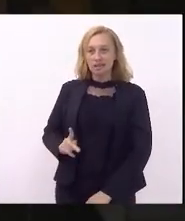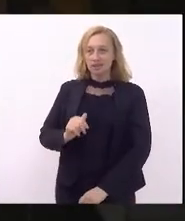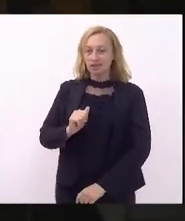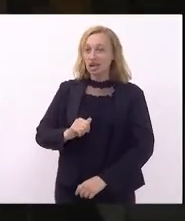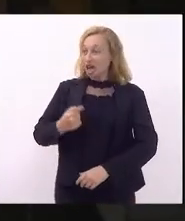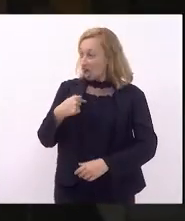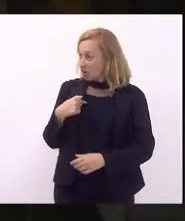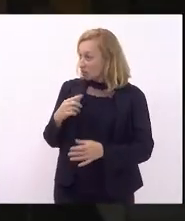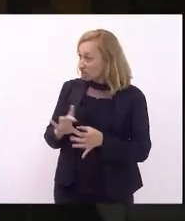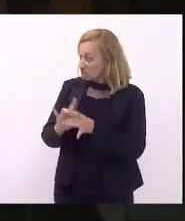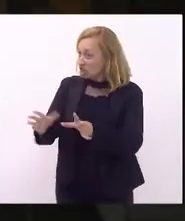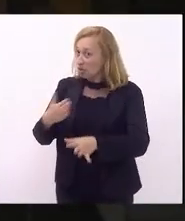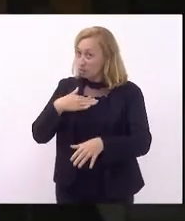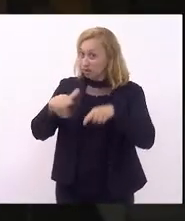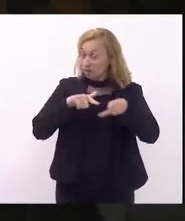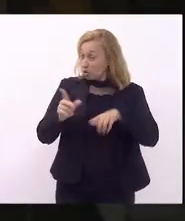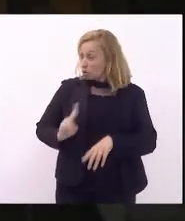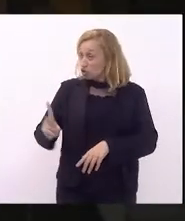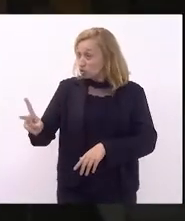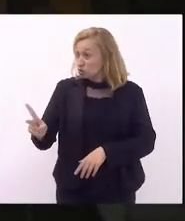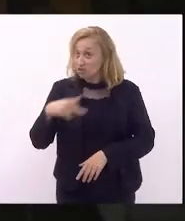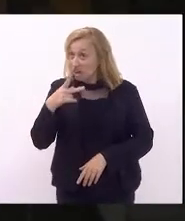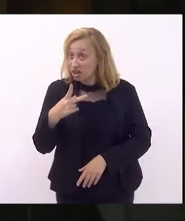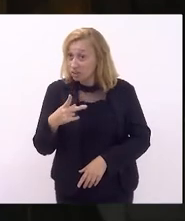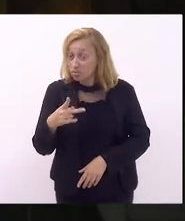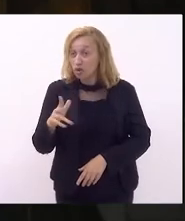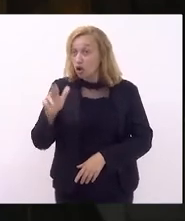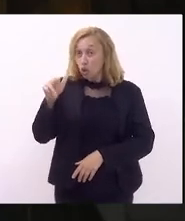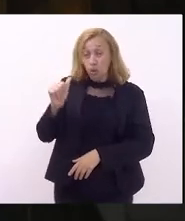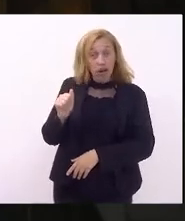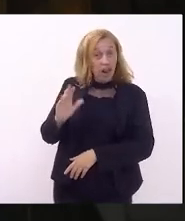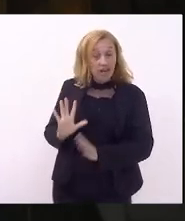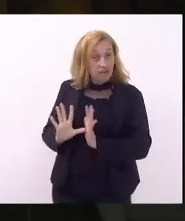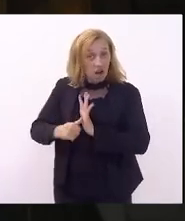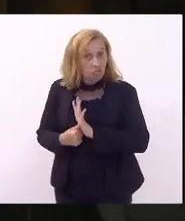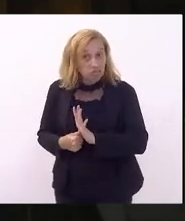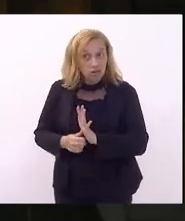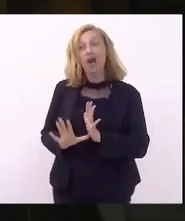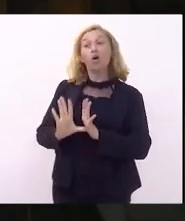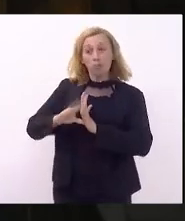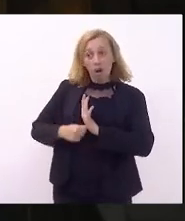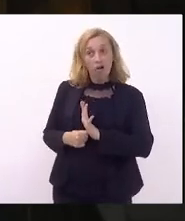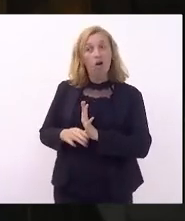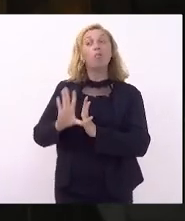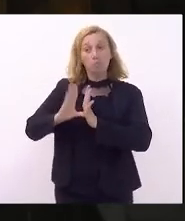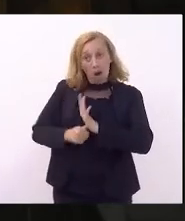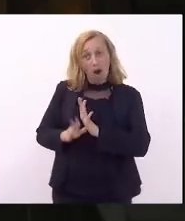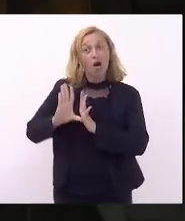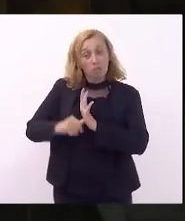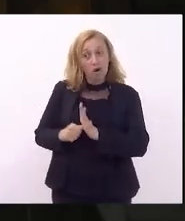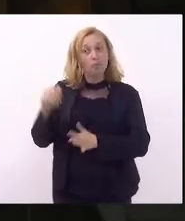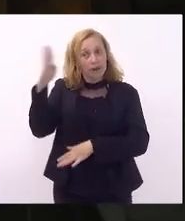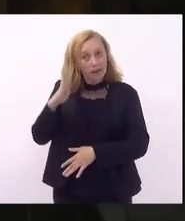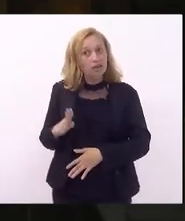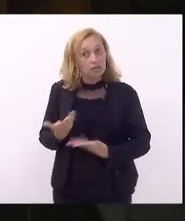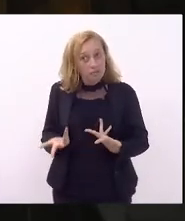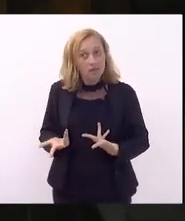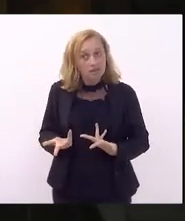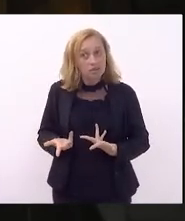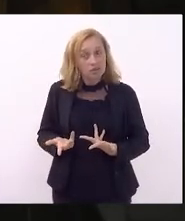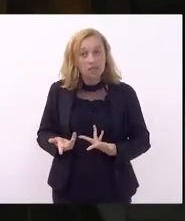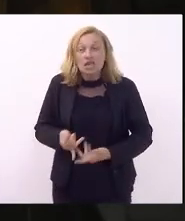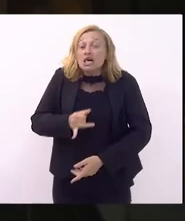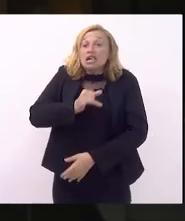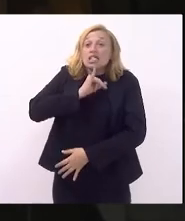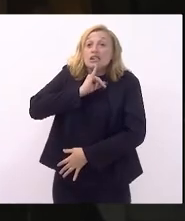vou renunciar meu mandato e continuo dizendo o Lula é ladrão o Lula é ladrão o Lula roubou o país infelizmente os